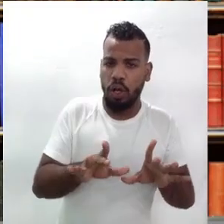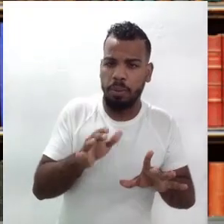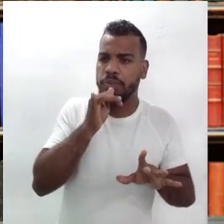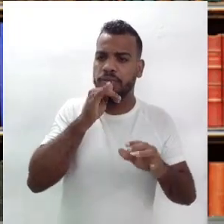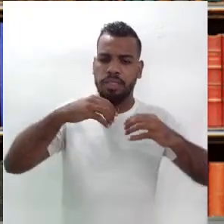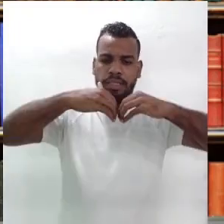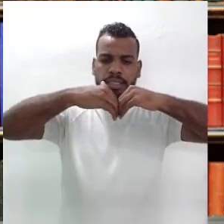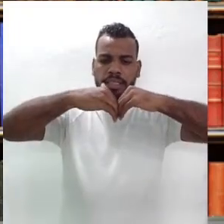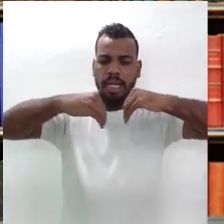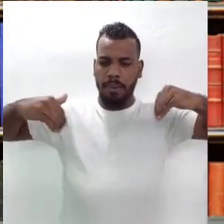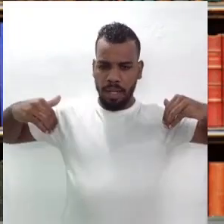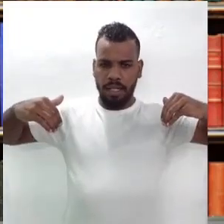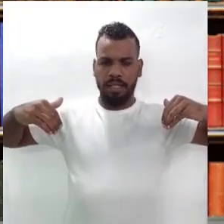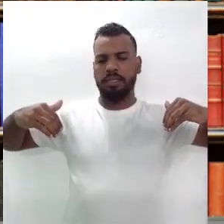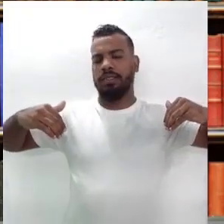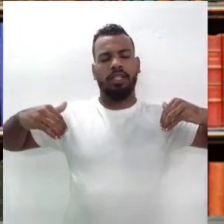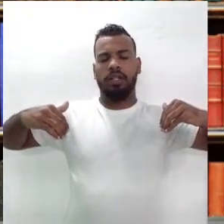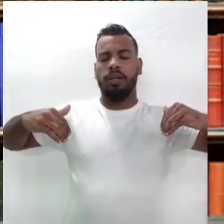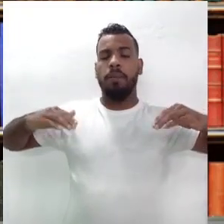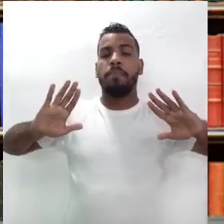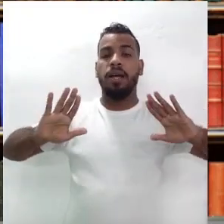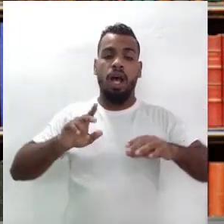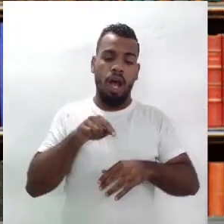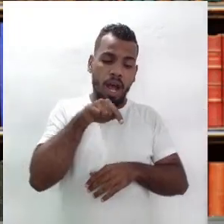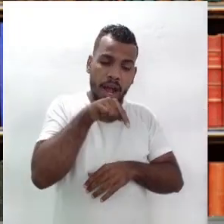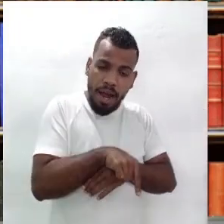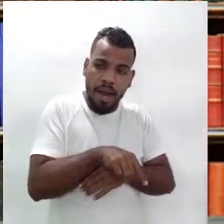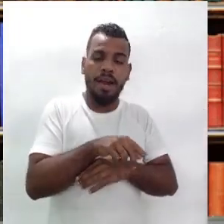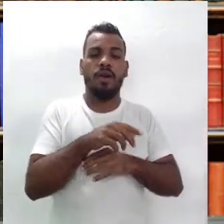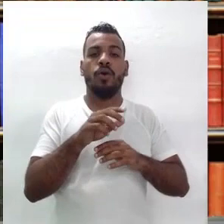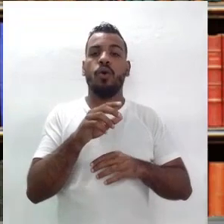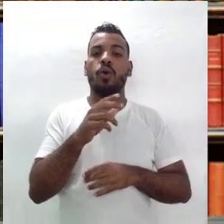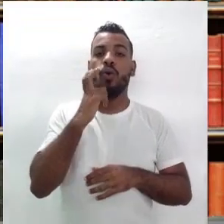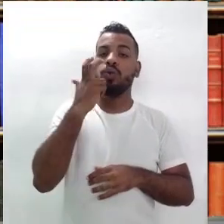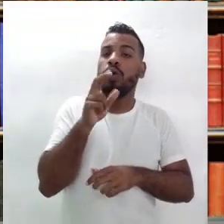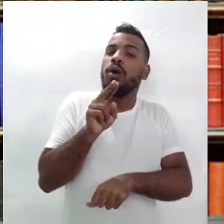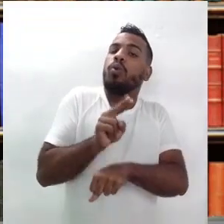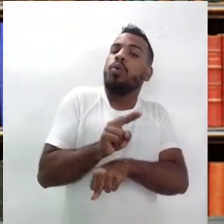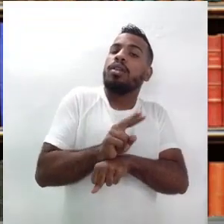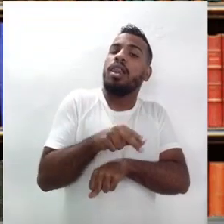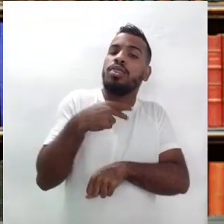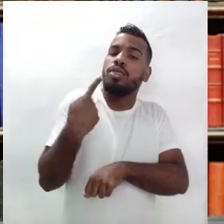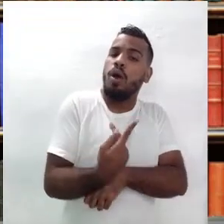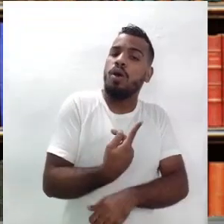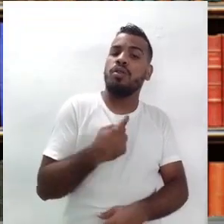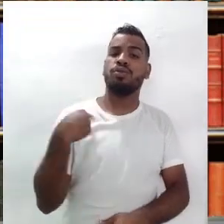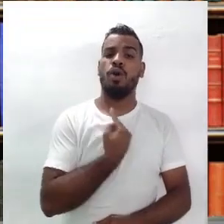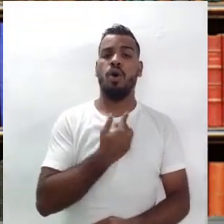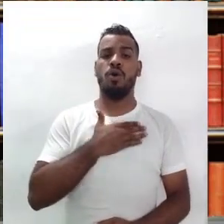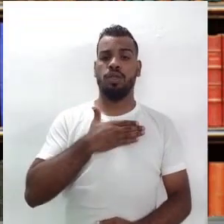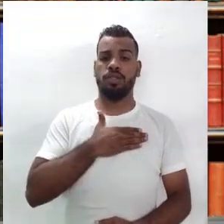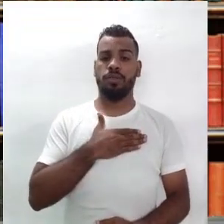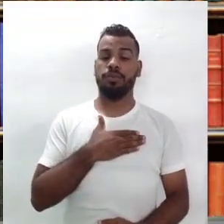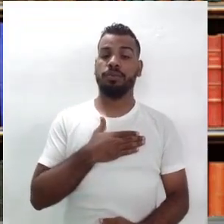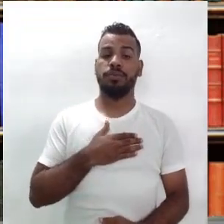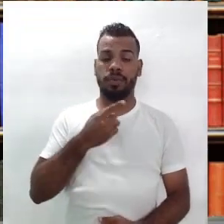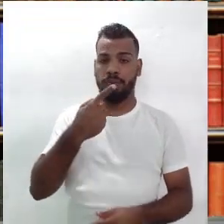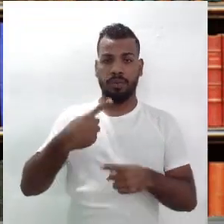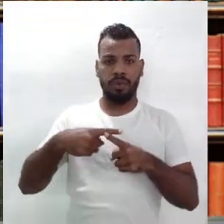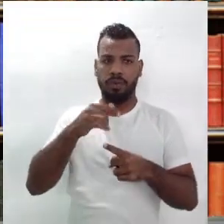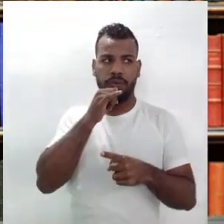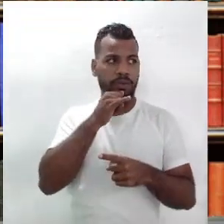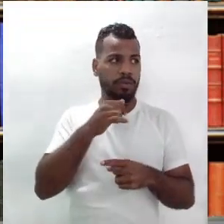separar a nossa cultura da outra, mas preservar a nossa cultura. a gente só pode falar de